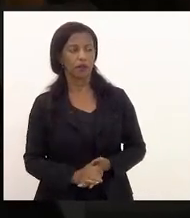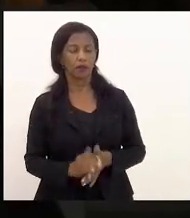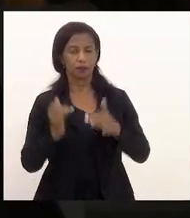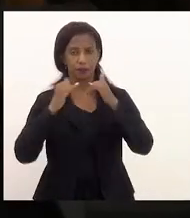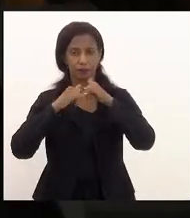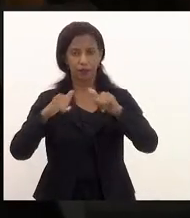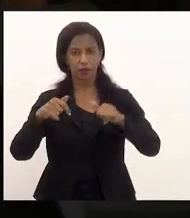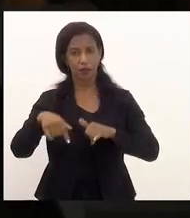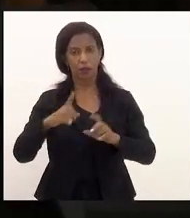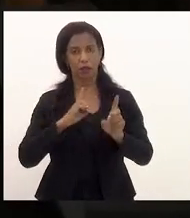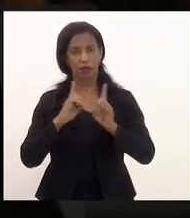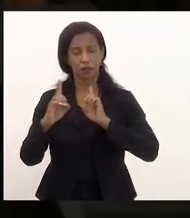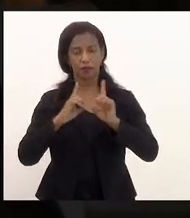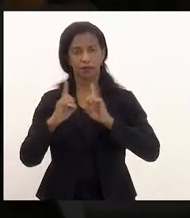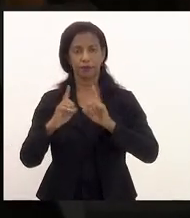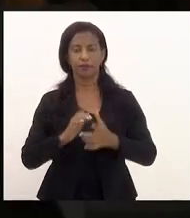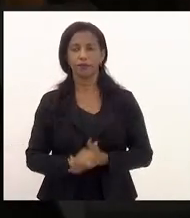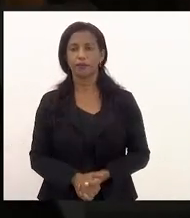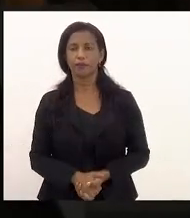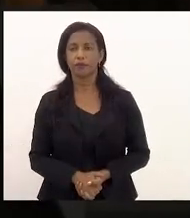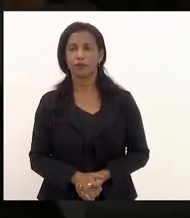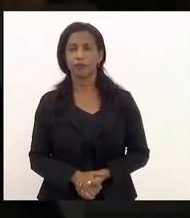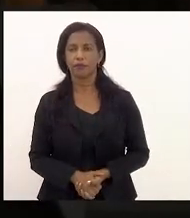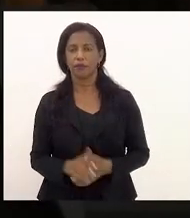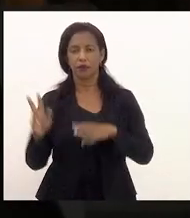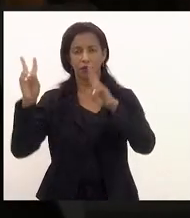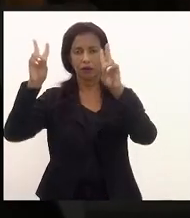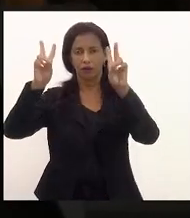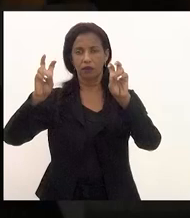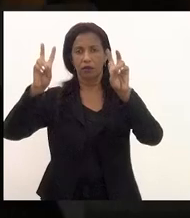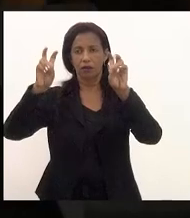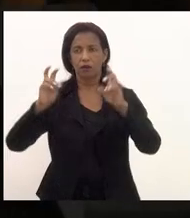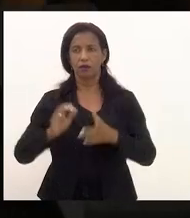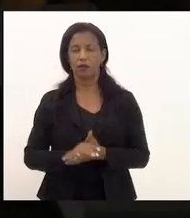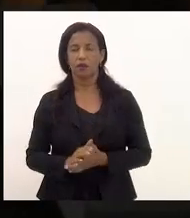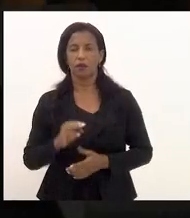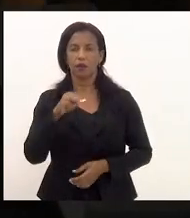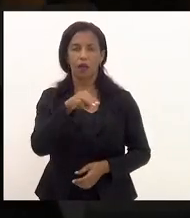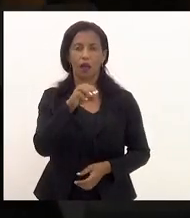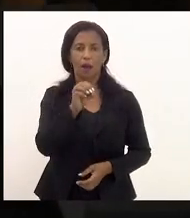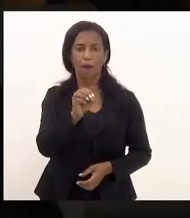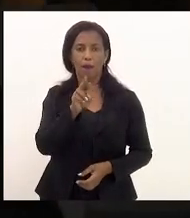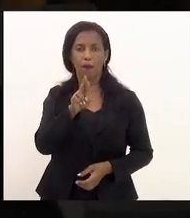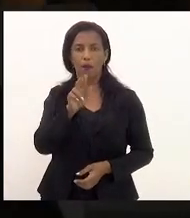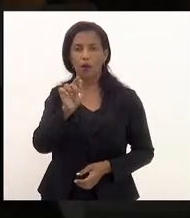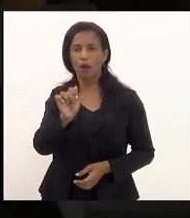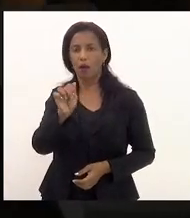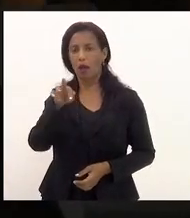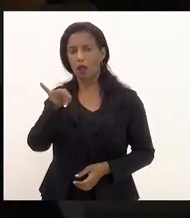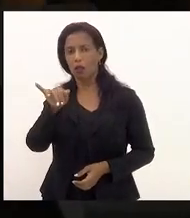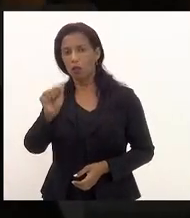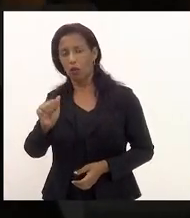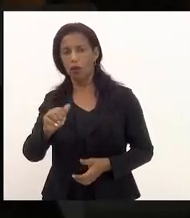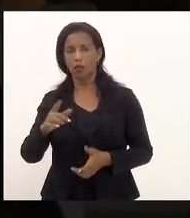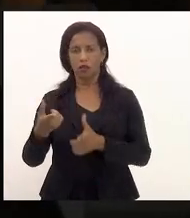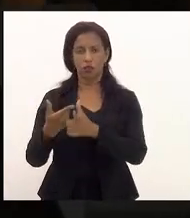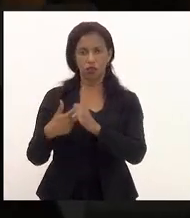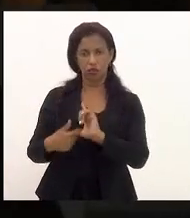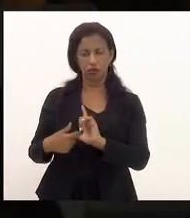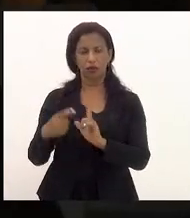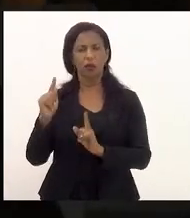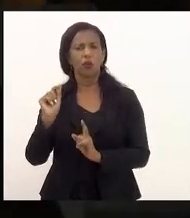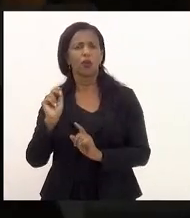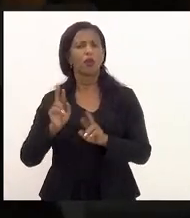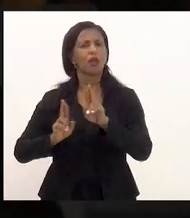mencionar nesse debate que foi o tema da moratória da dívida do Estado com a União por que que é